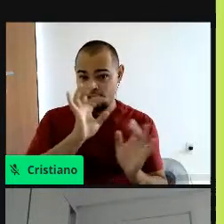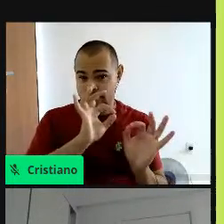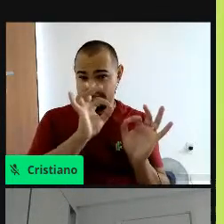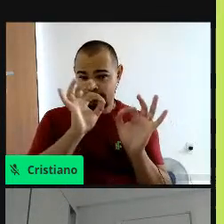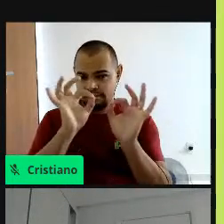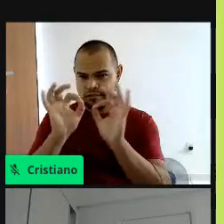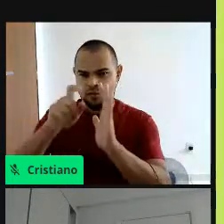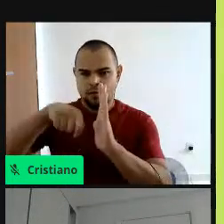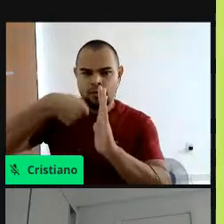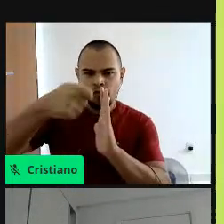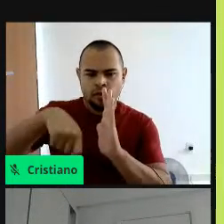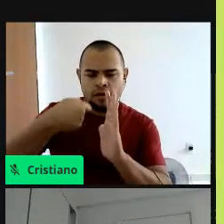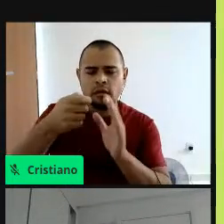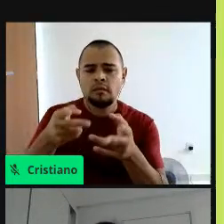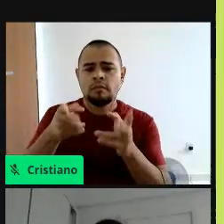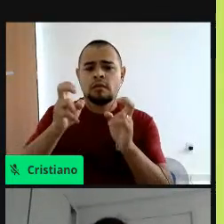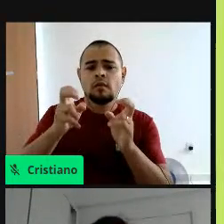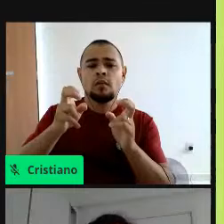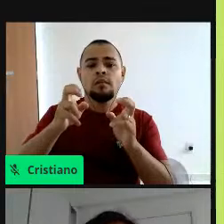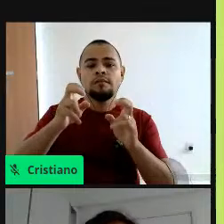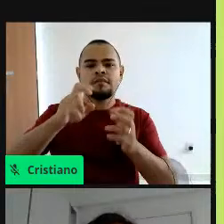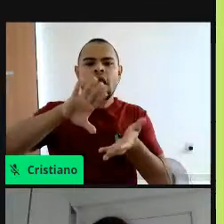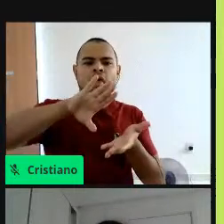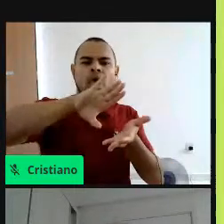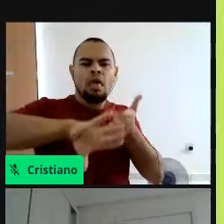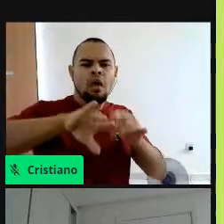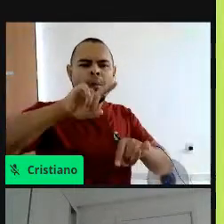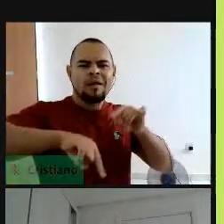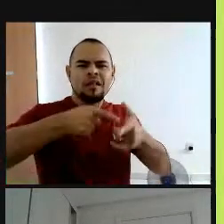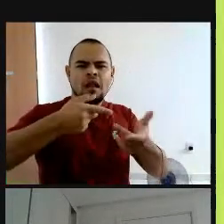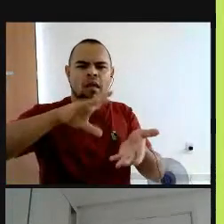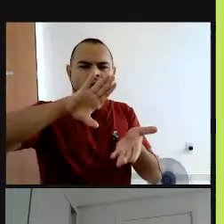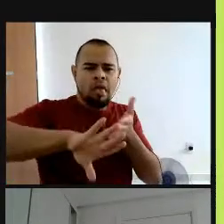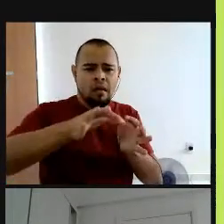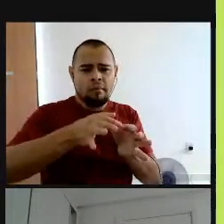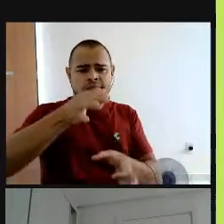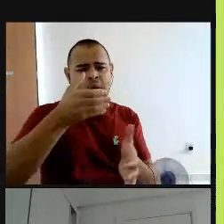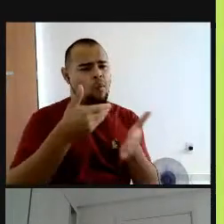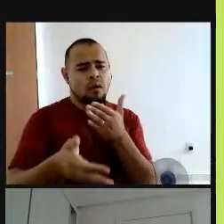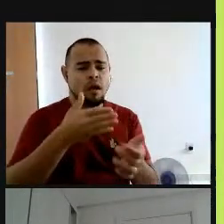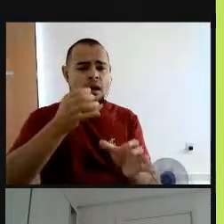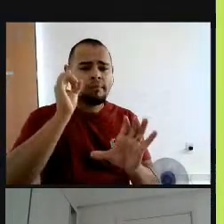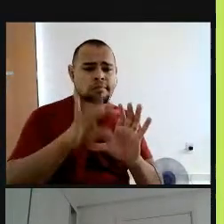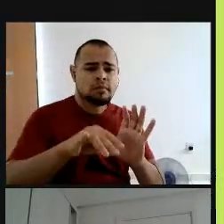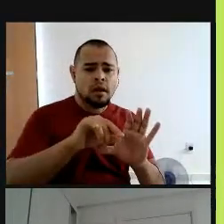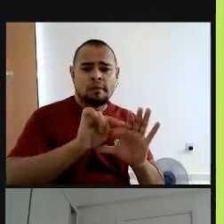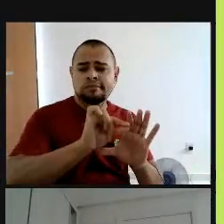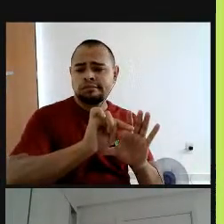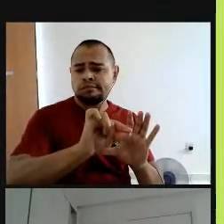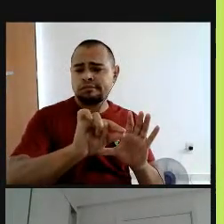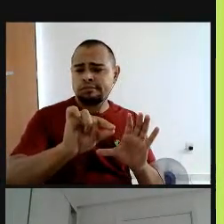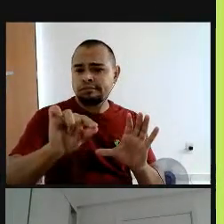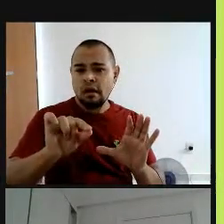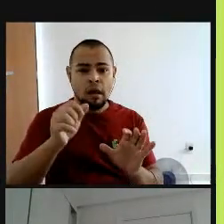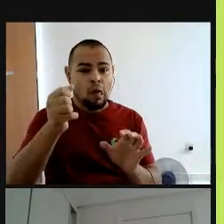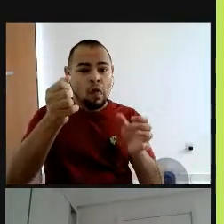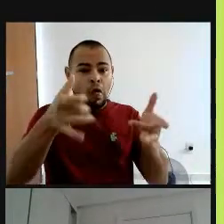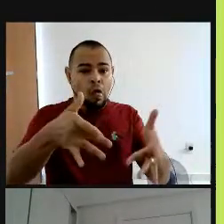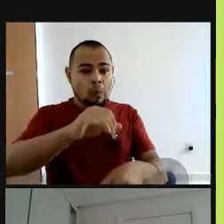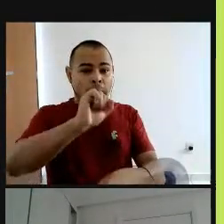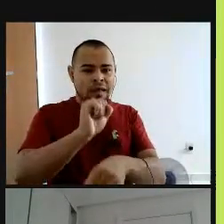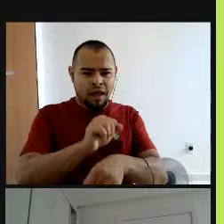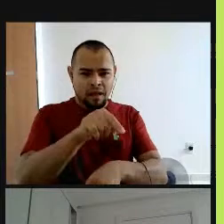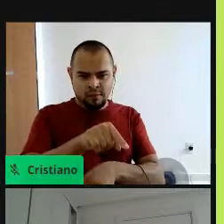Poderam observar que quando o material é destinado inadequadamente, ele segue um caminho, ele não vai ficar inerte, ele não fica